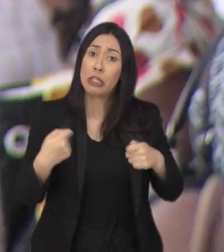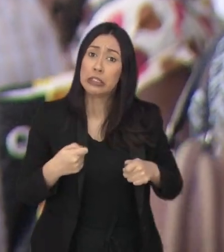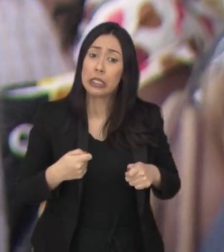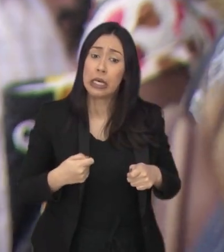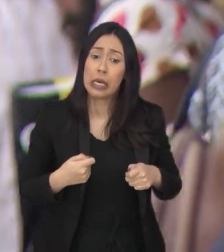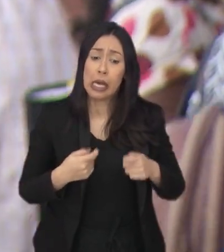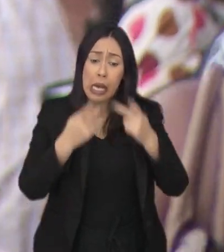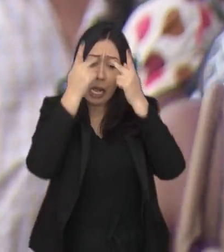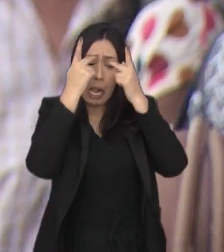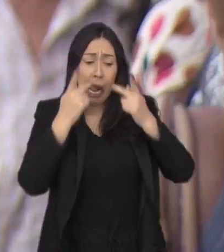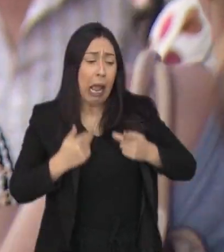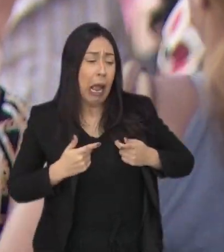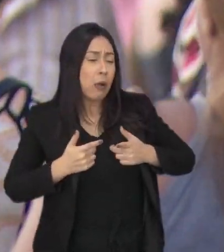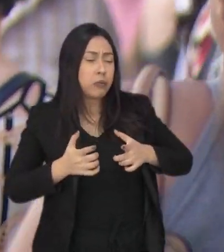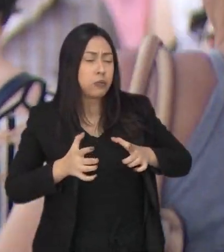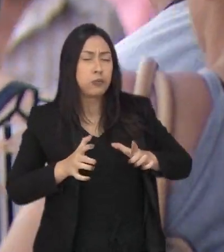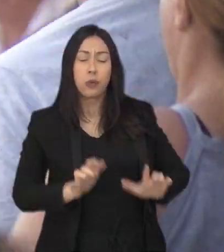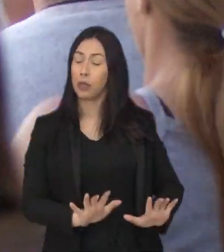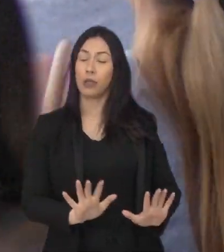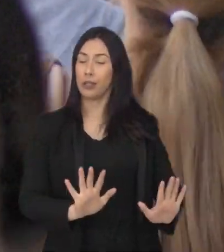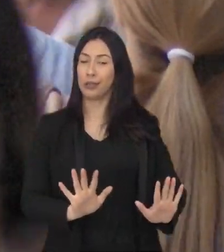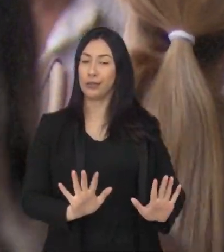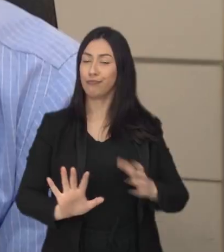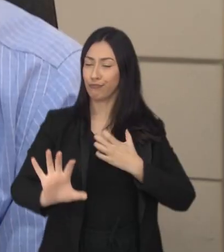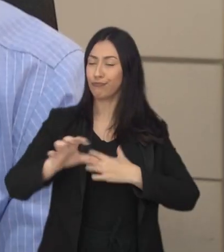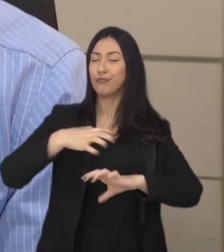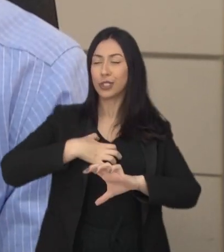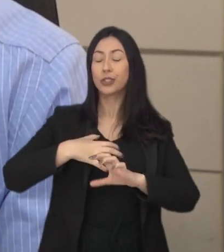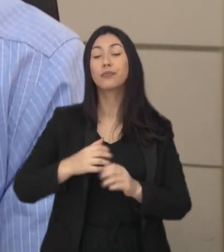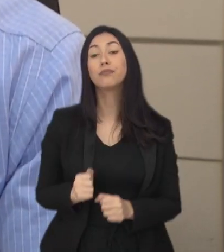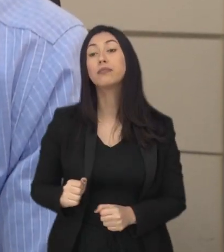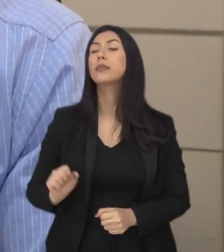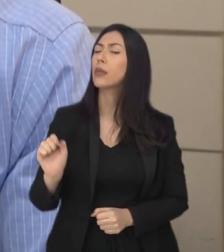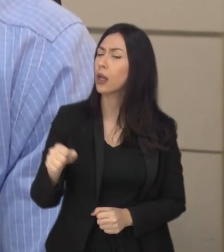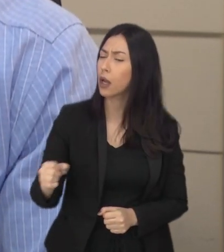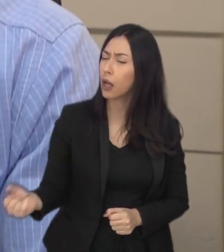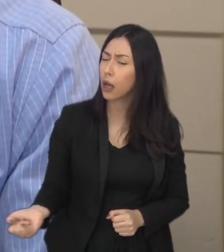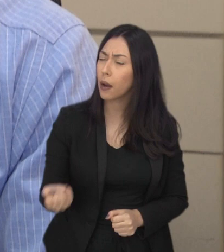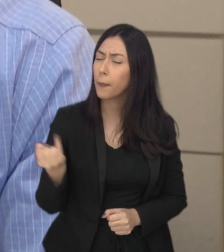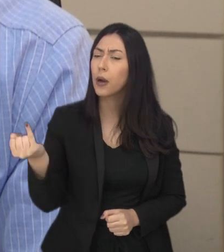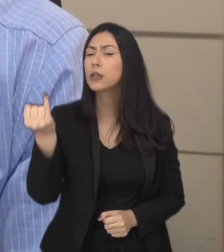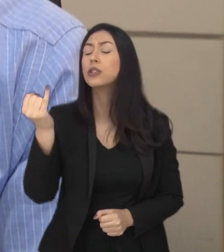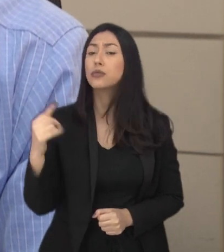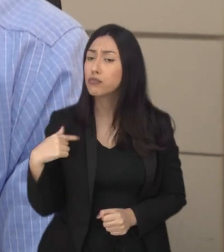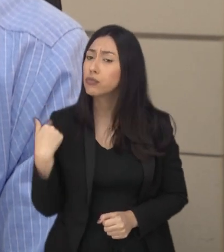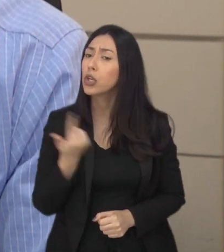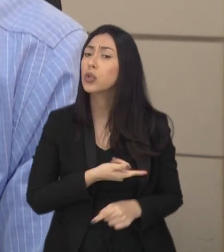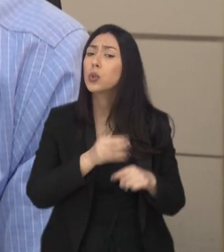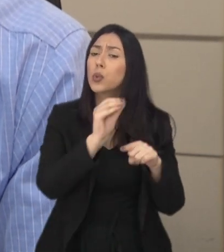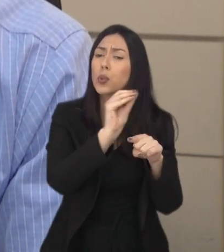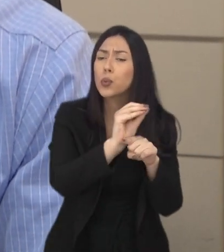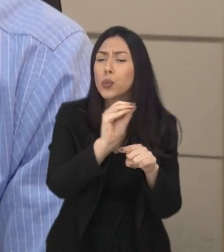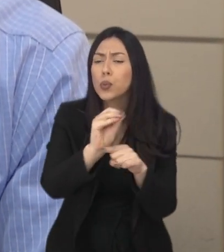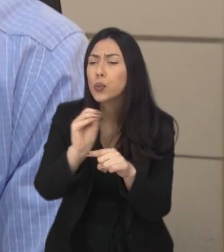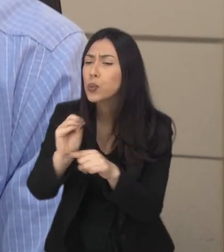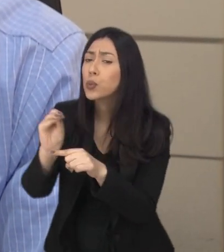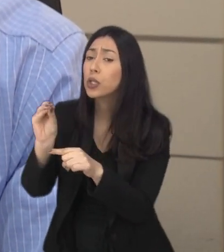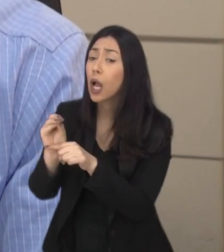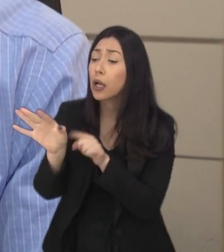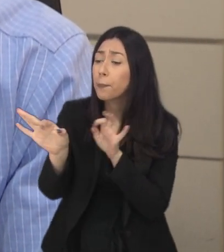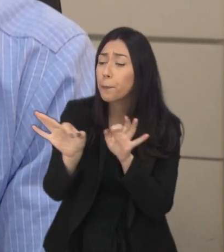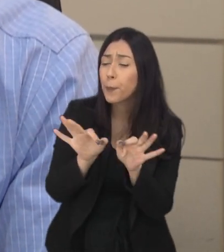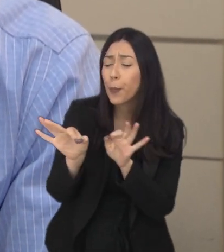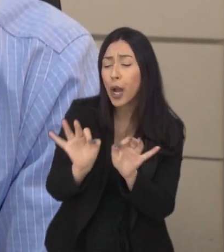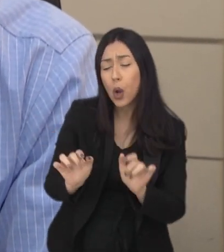altruísmo se torna uma ferramenta indispensável. É, é muito importante a gente cuidar de